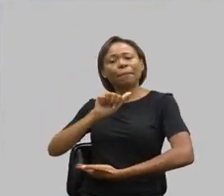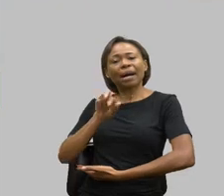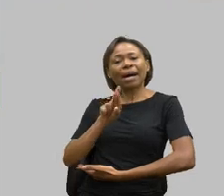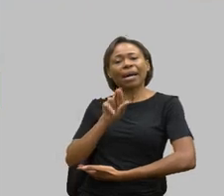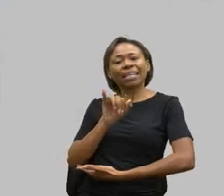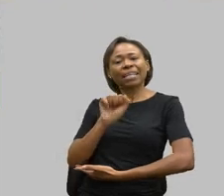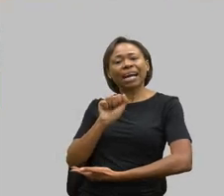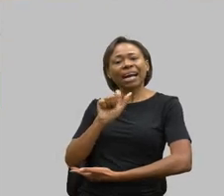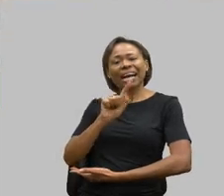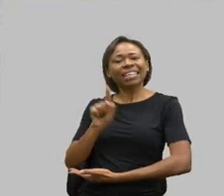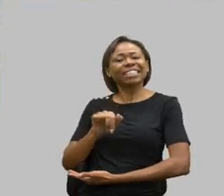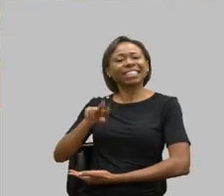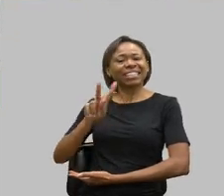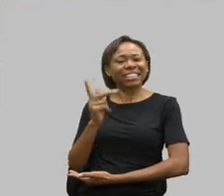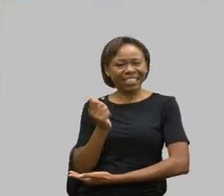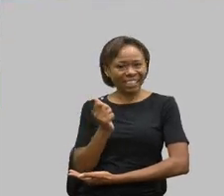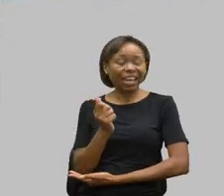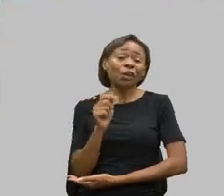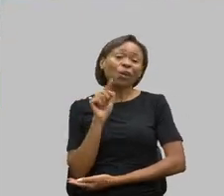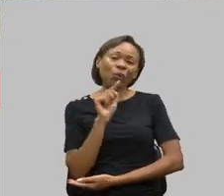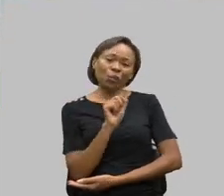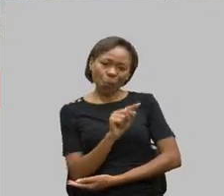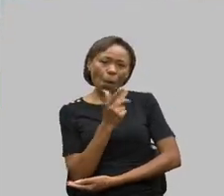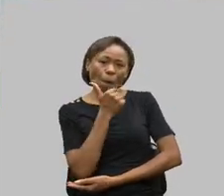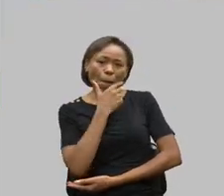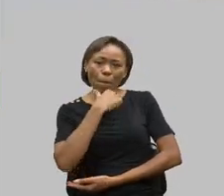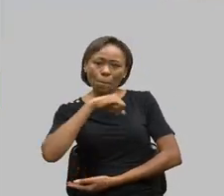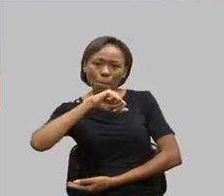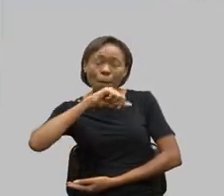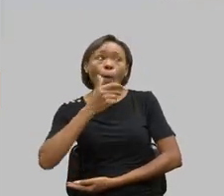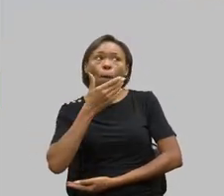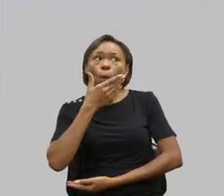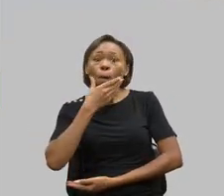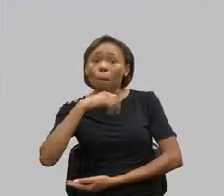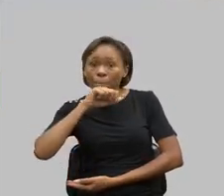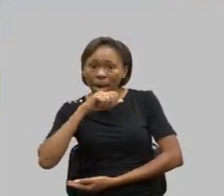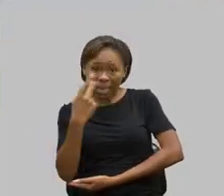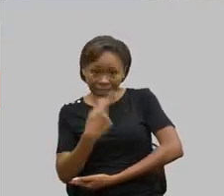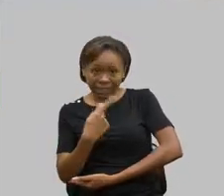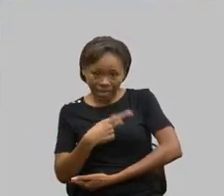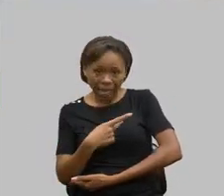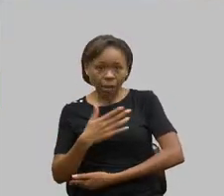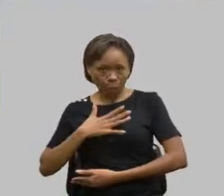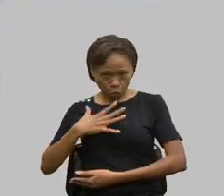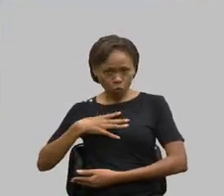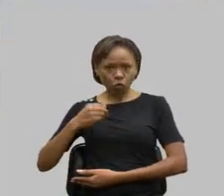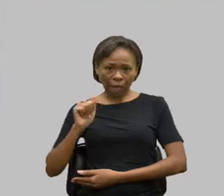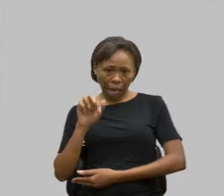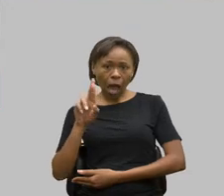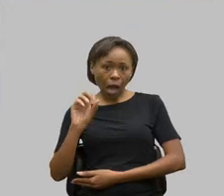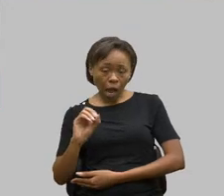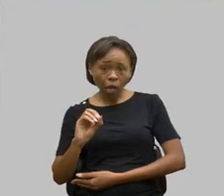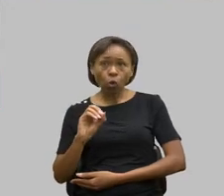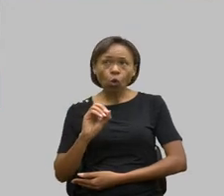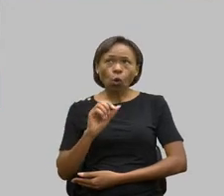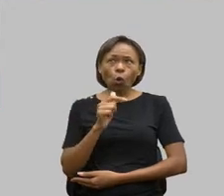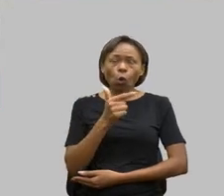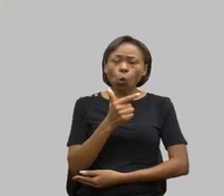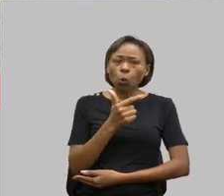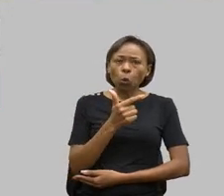Aro, que é meu filho, e é o pai da Maria, doutor Maurício, teve mais de 52 milhões de